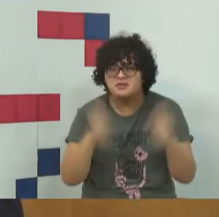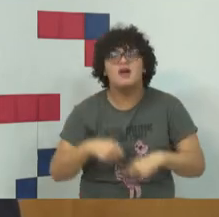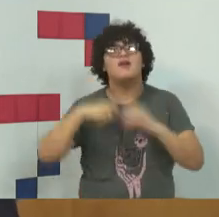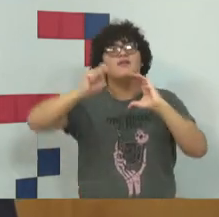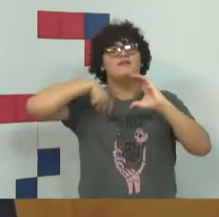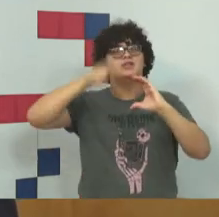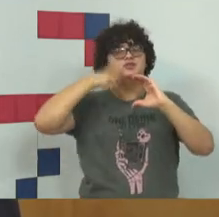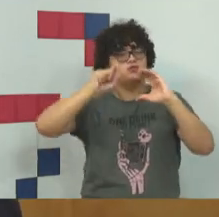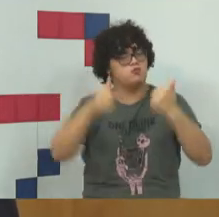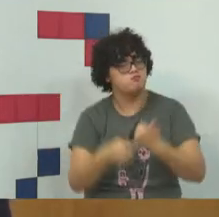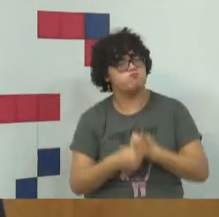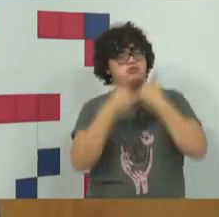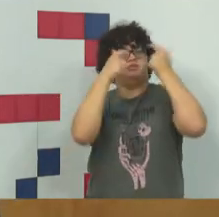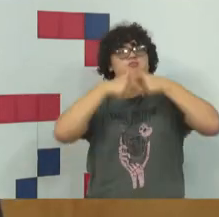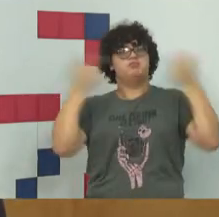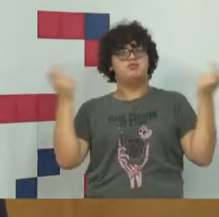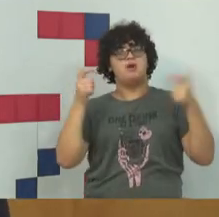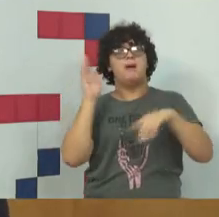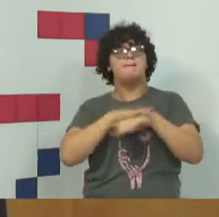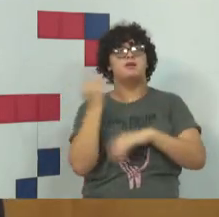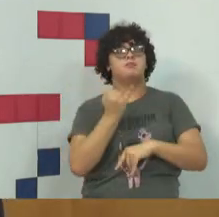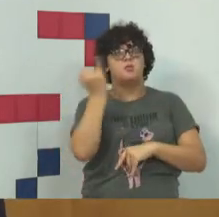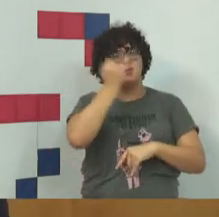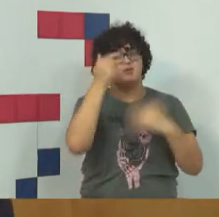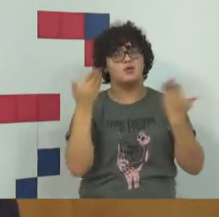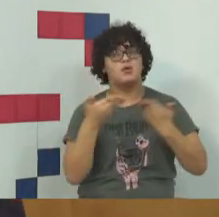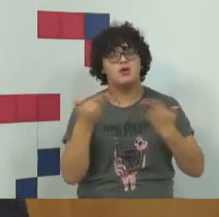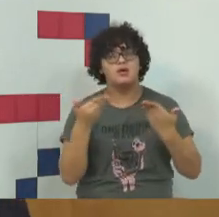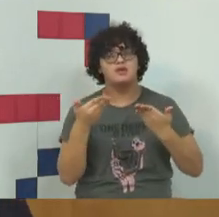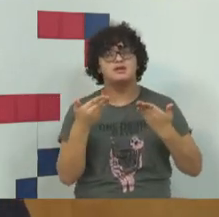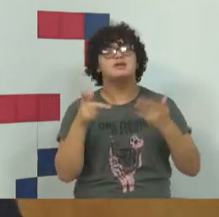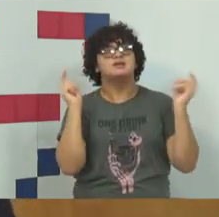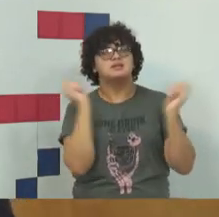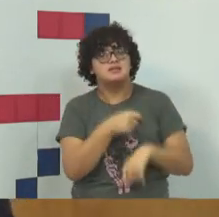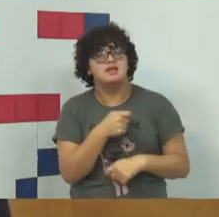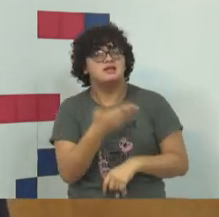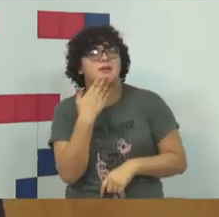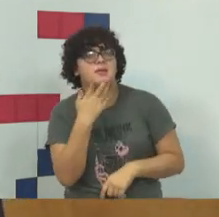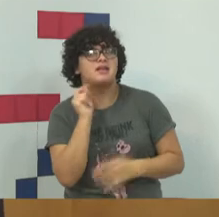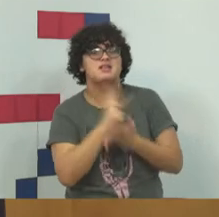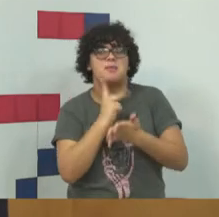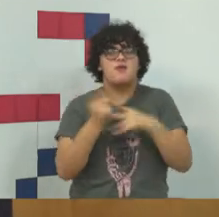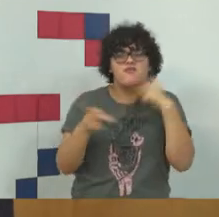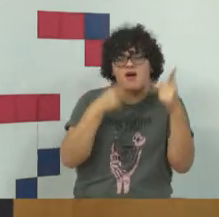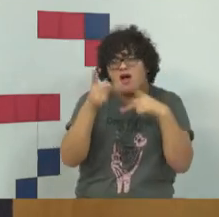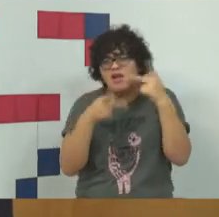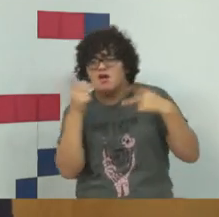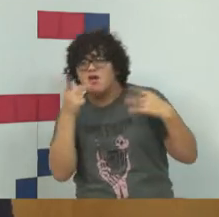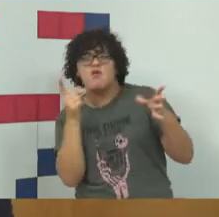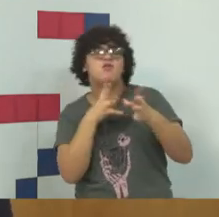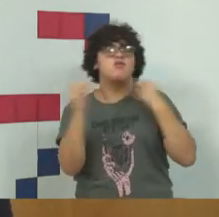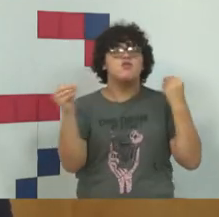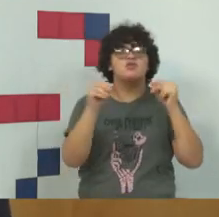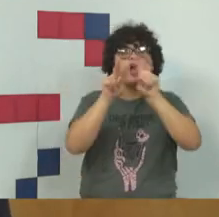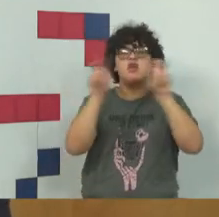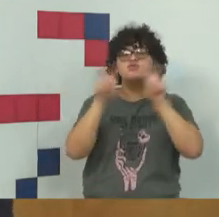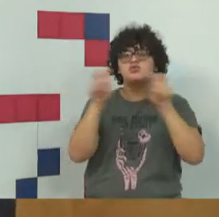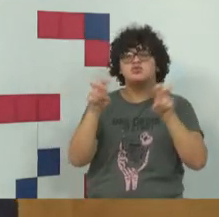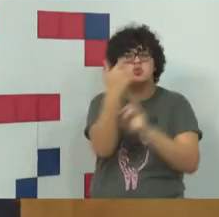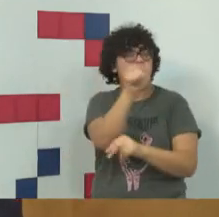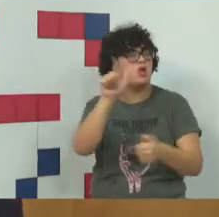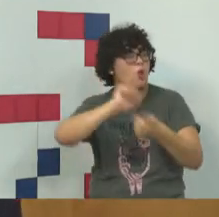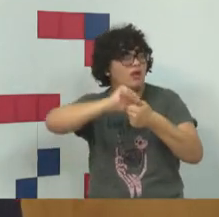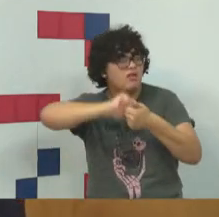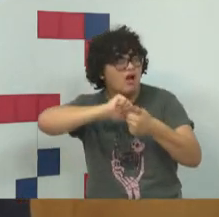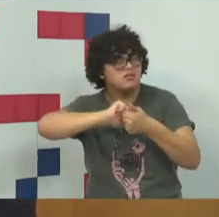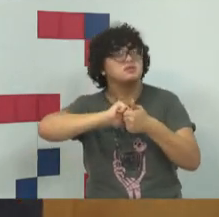categorizado como um dos mais importantes, relevante, a gente sempre fala, fuja de conteúdos que não têm qualidade,